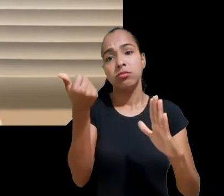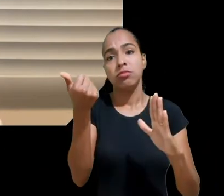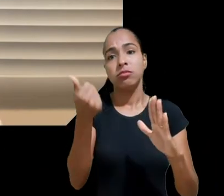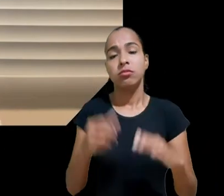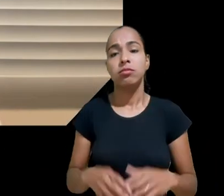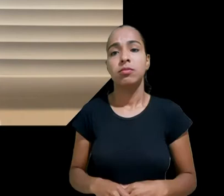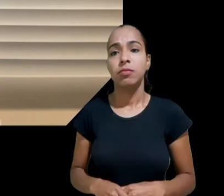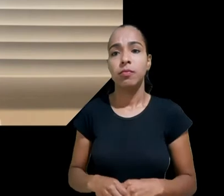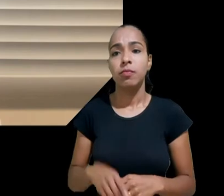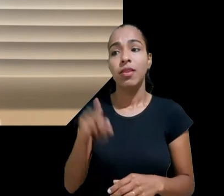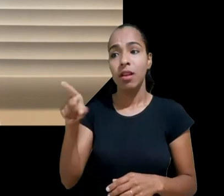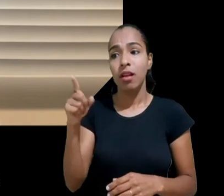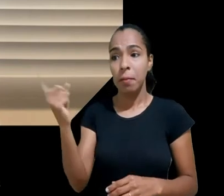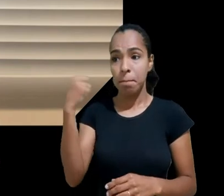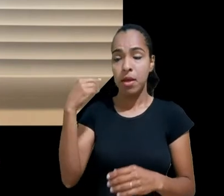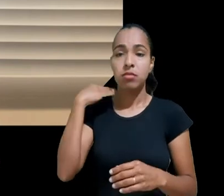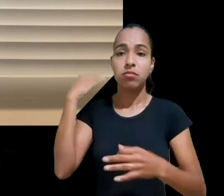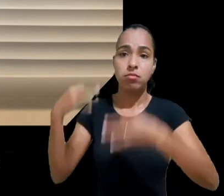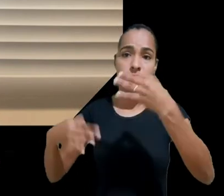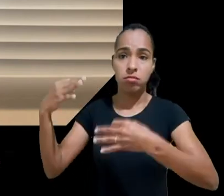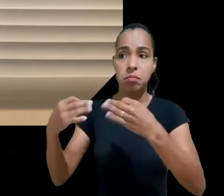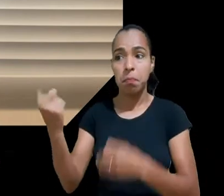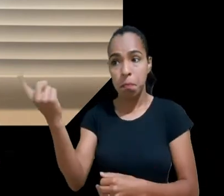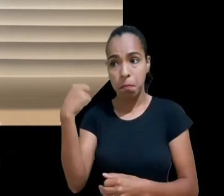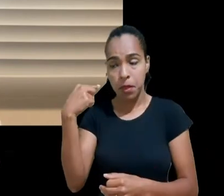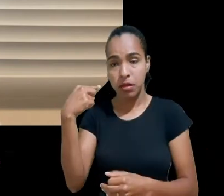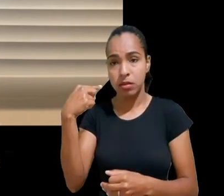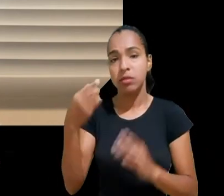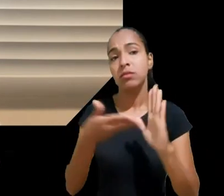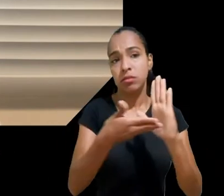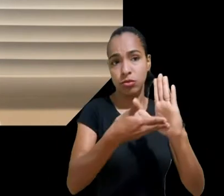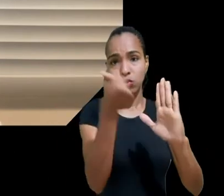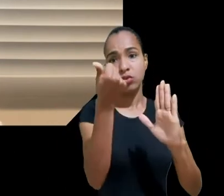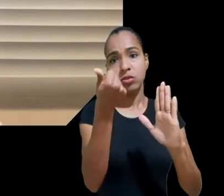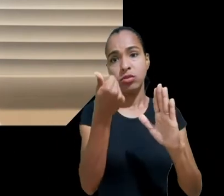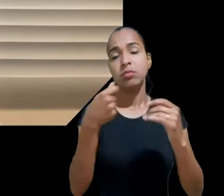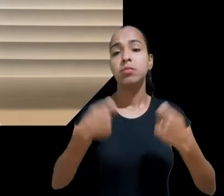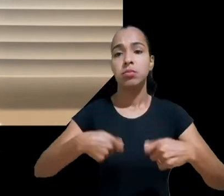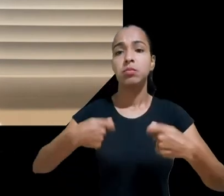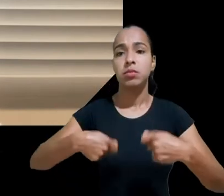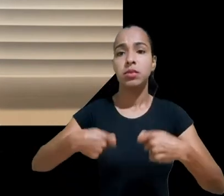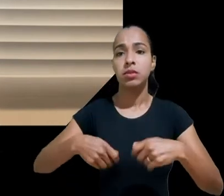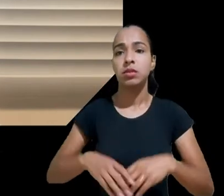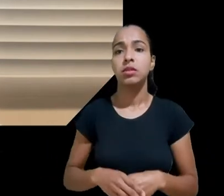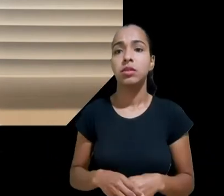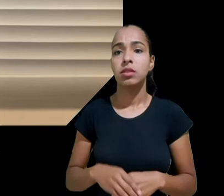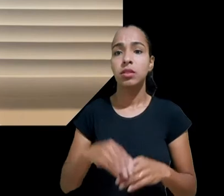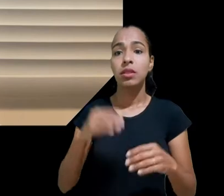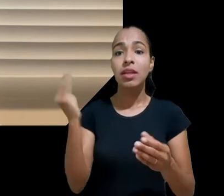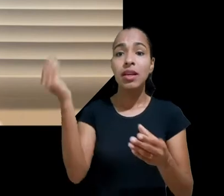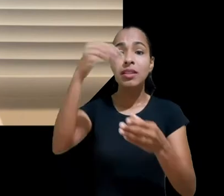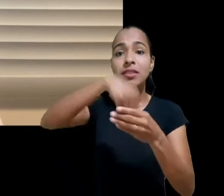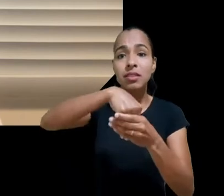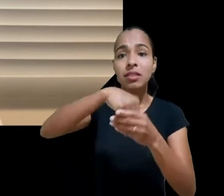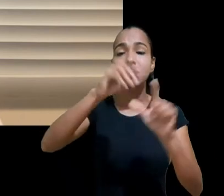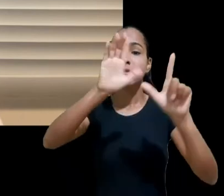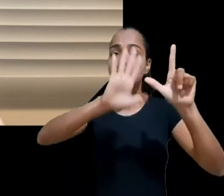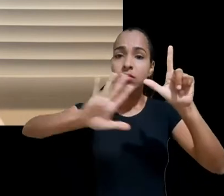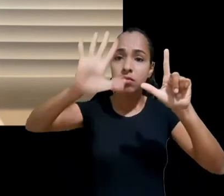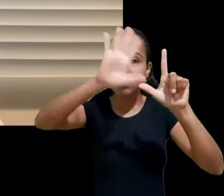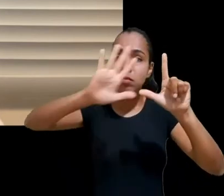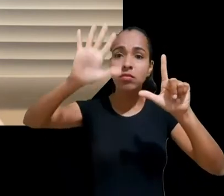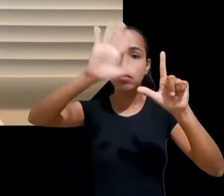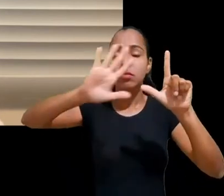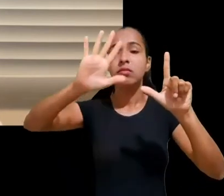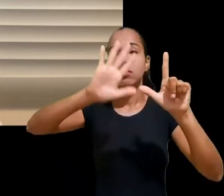Vamos lembrar, inclusive, que as próprias plataformas já têm sistemas próprios de curadoria de conteúdos e, em muitos casos, excluem